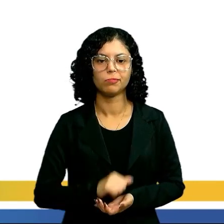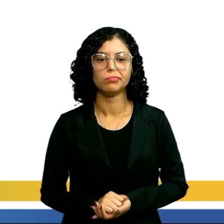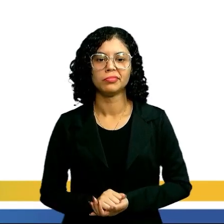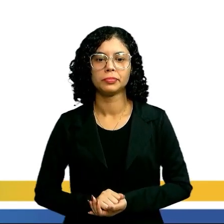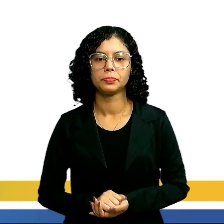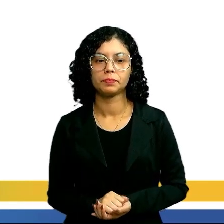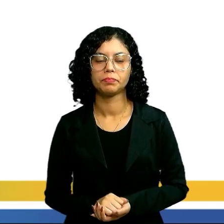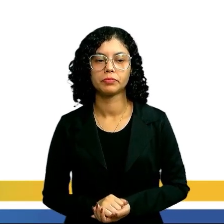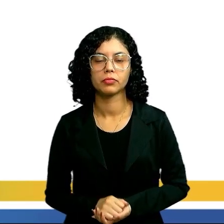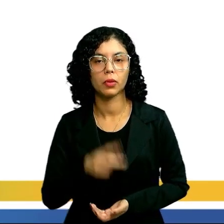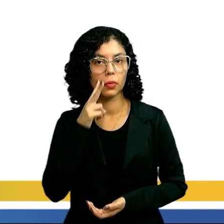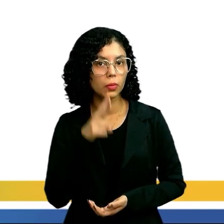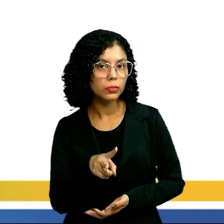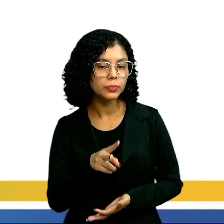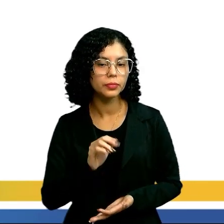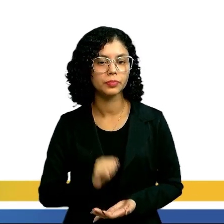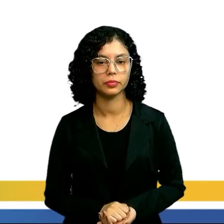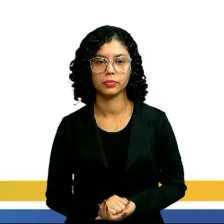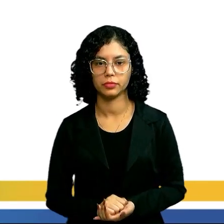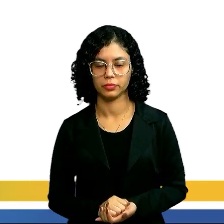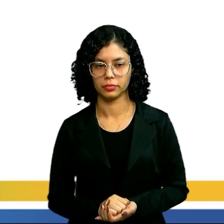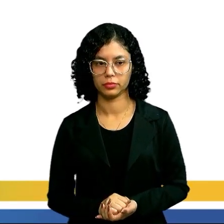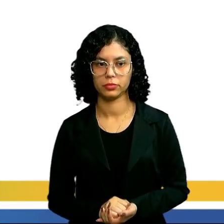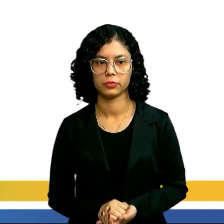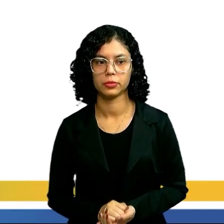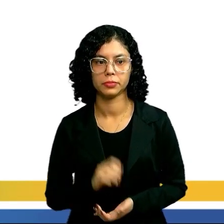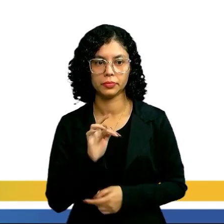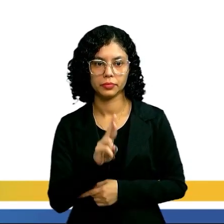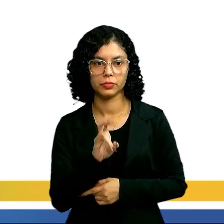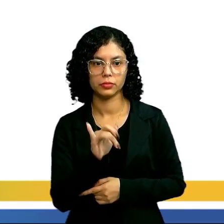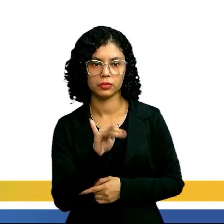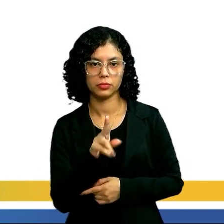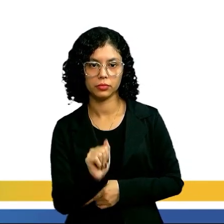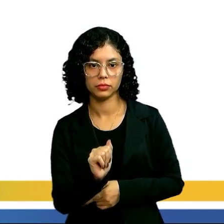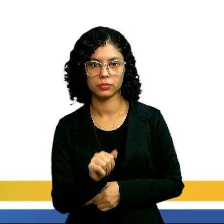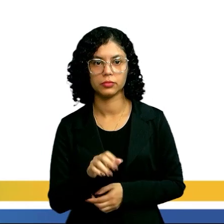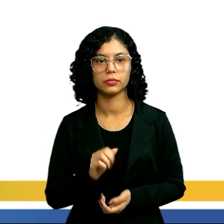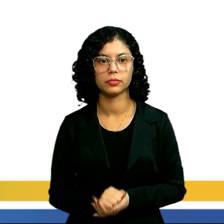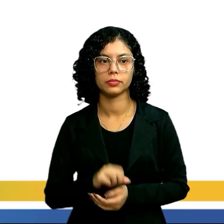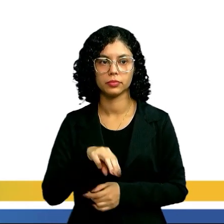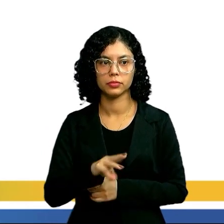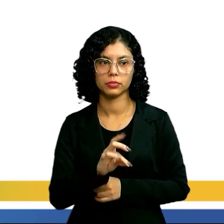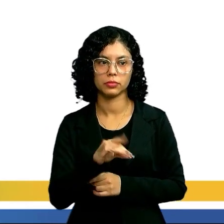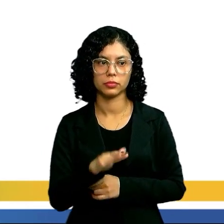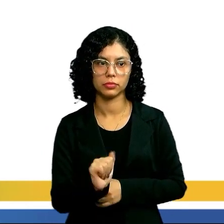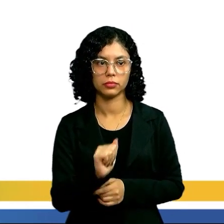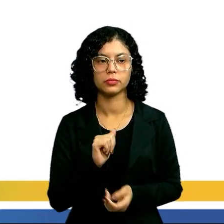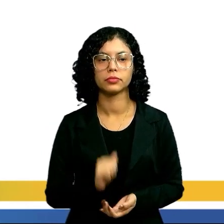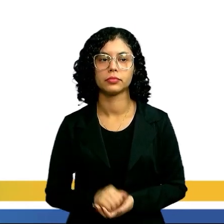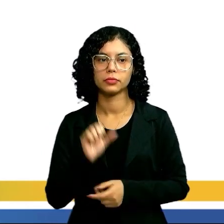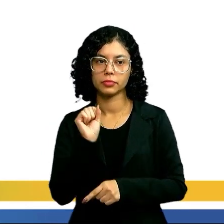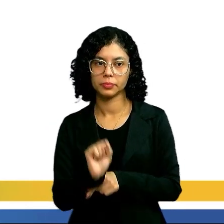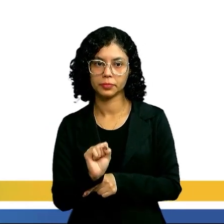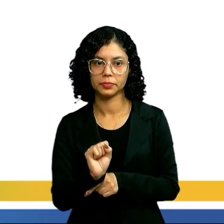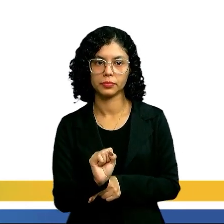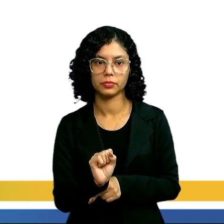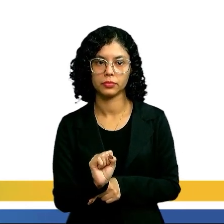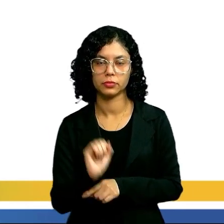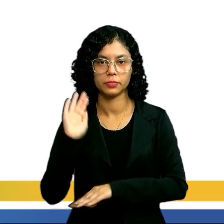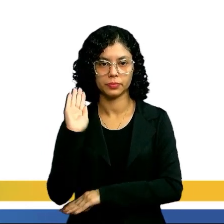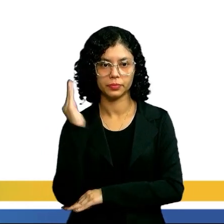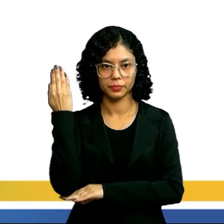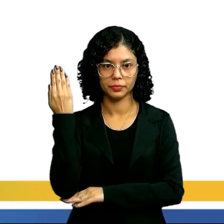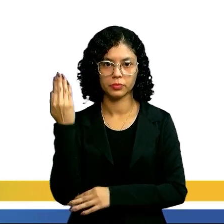Então, vejamos. A resistência mecânica S de uma viga